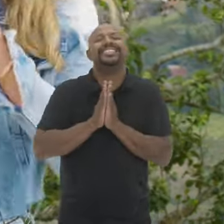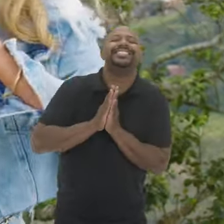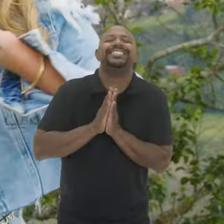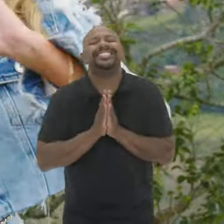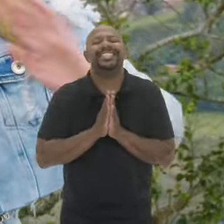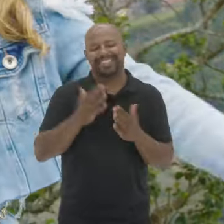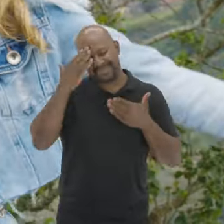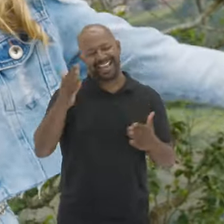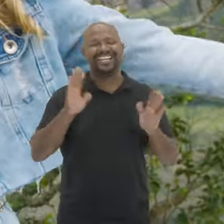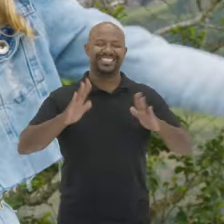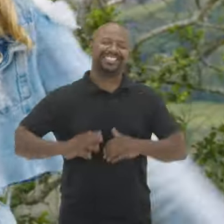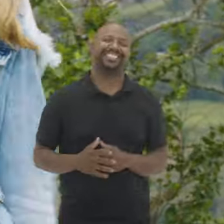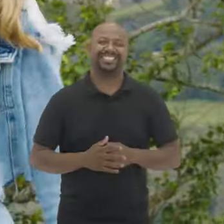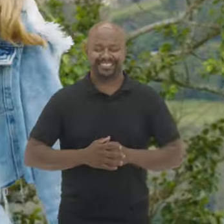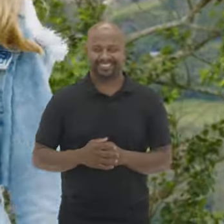Obrigada gente